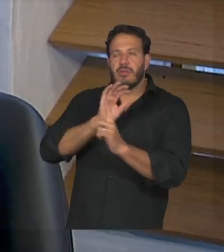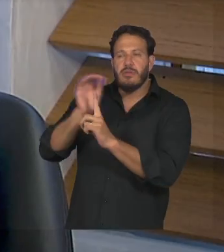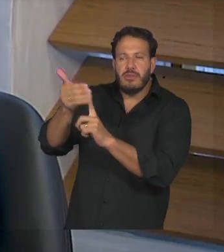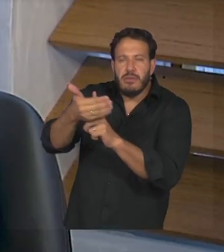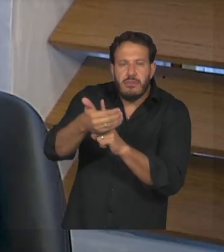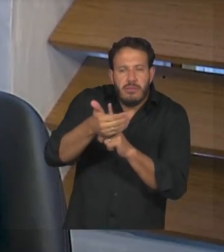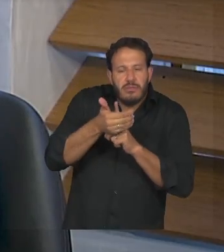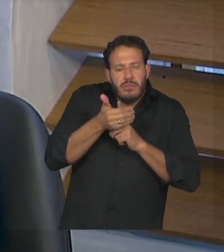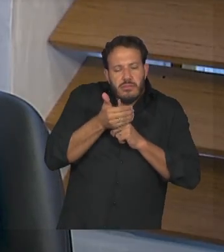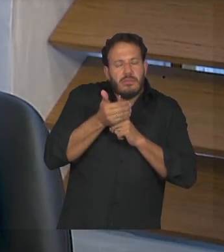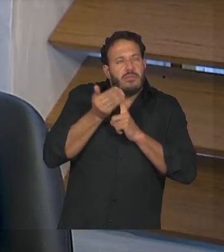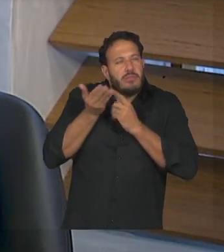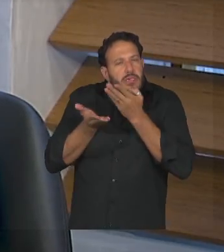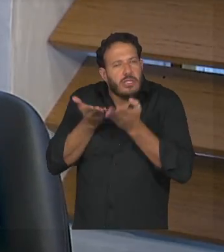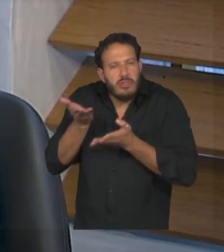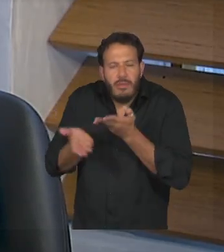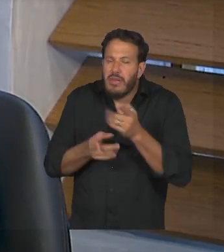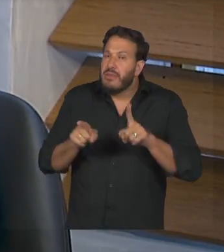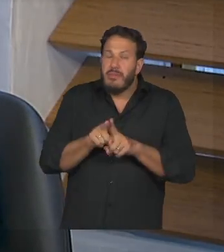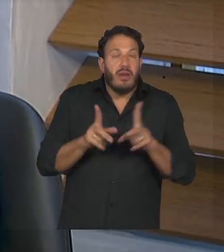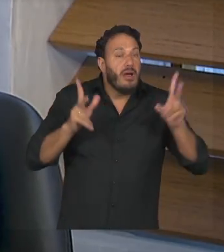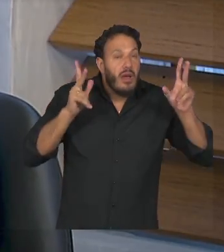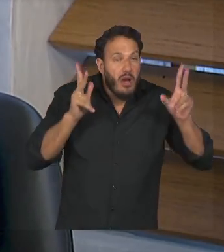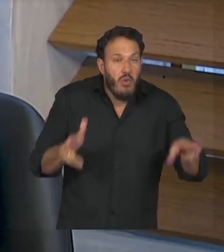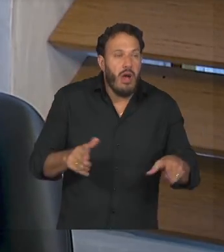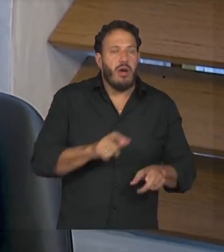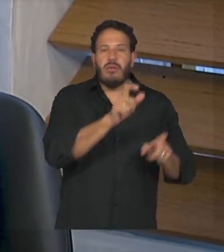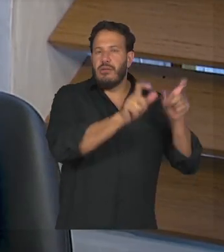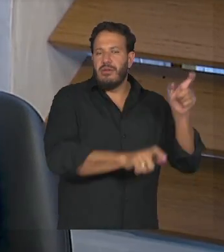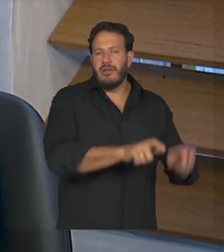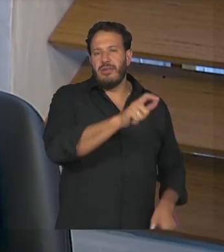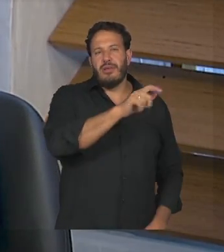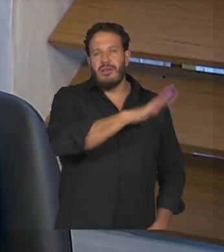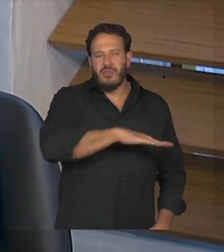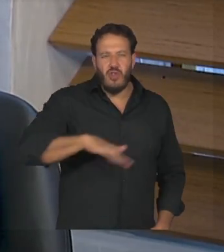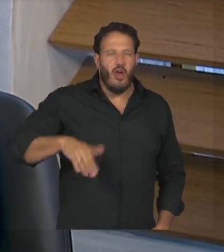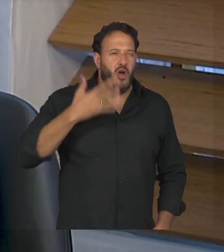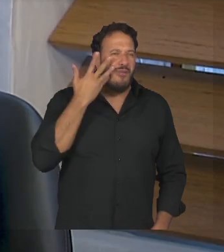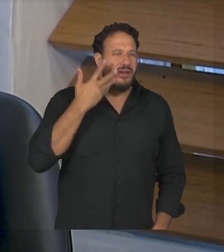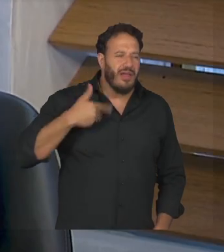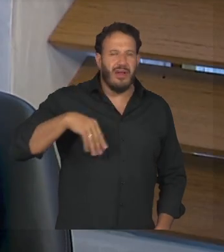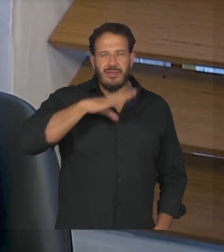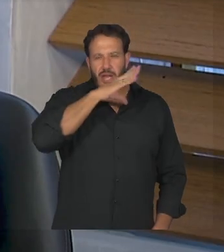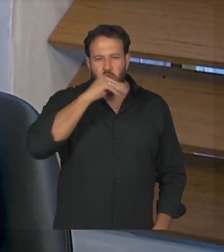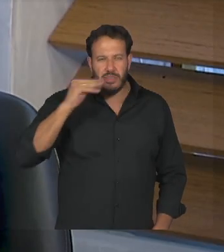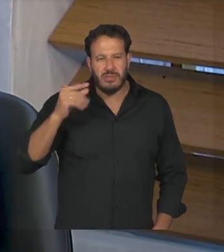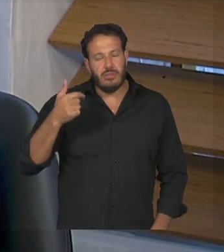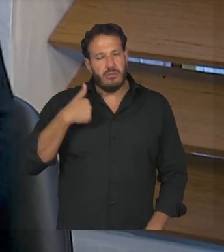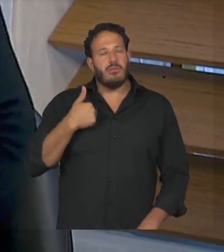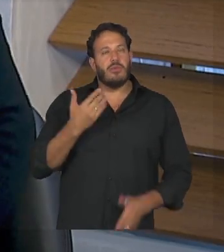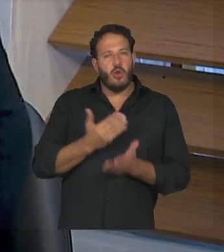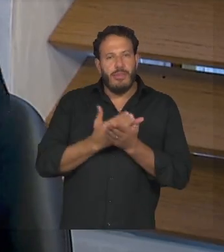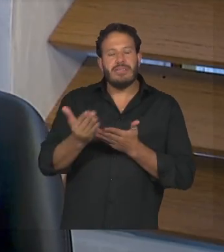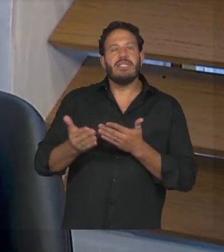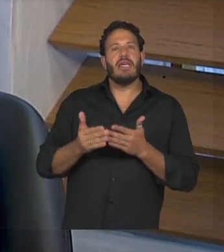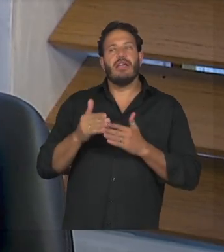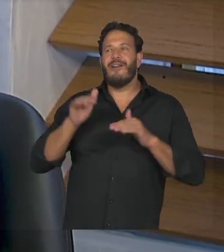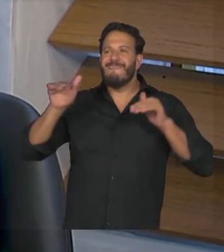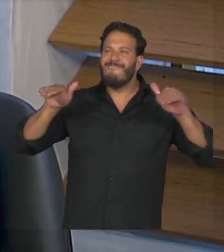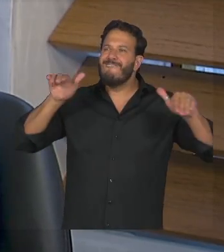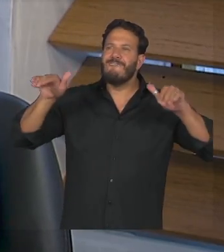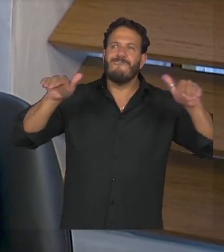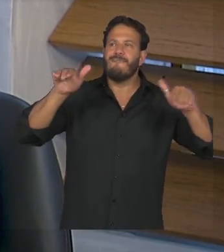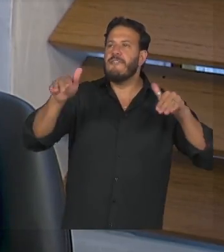as crianças quanto os adolescentes os adultos então eu comecei atrás fiz algumas parcerias